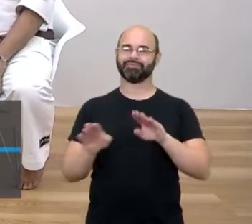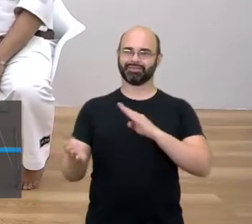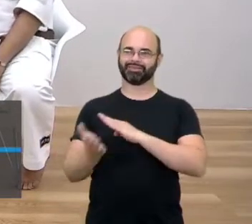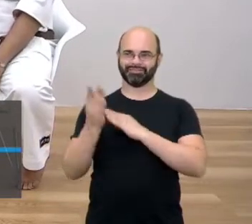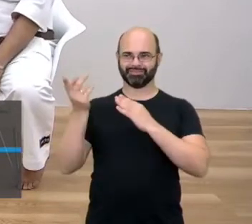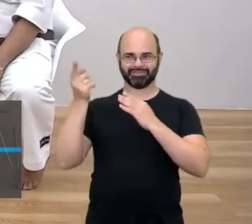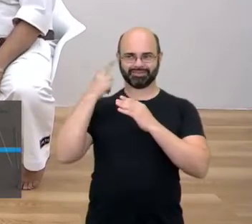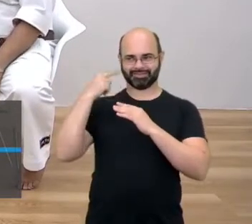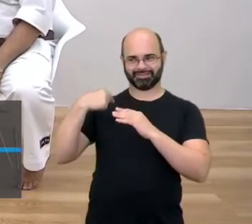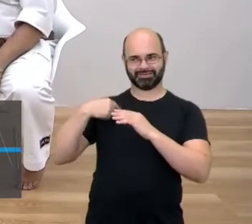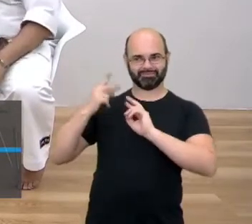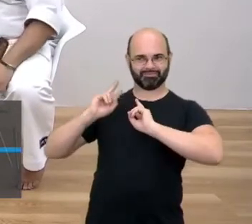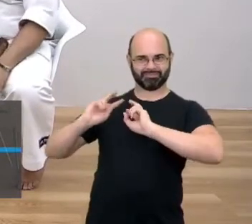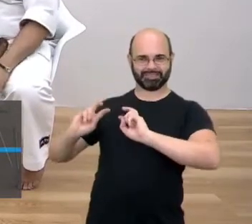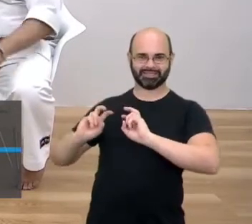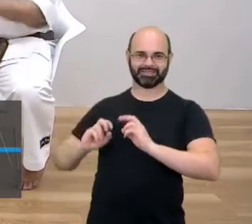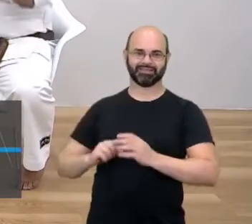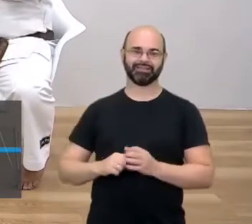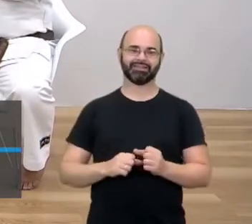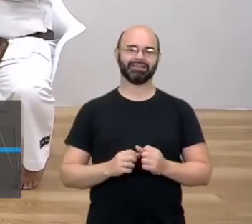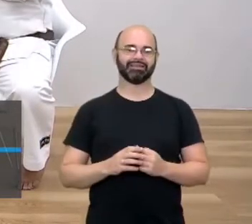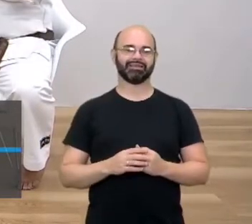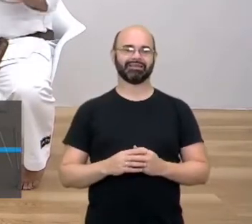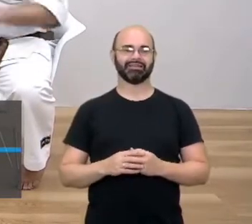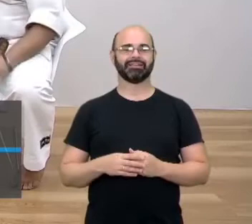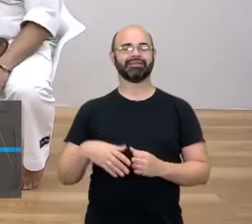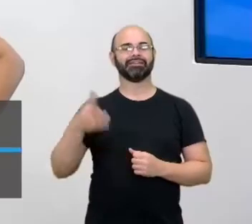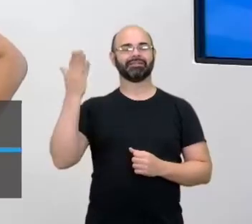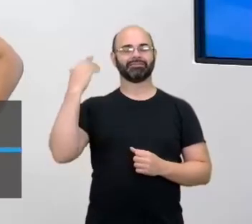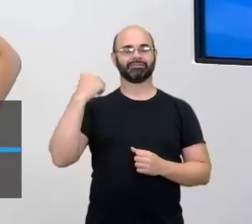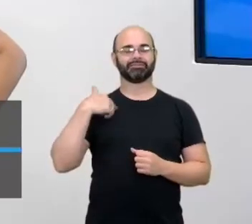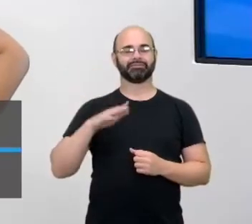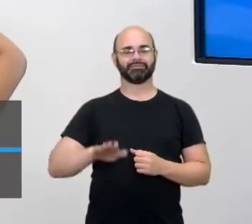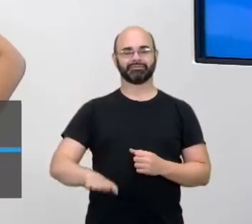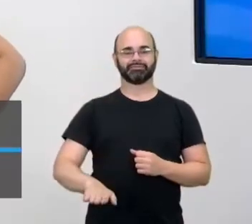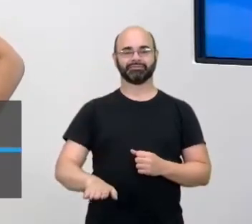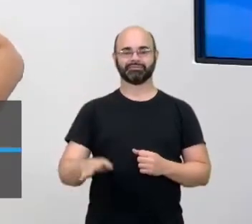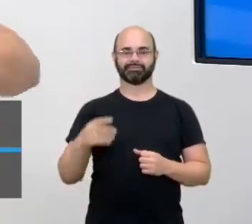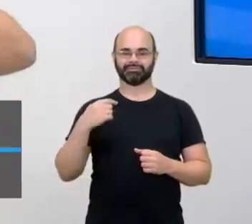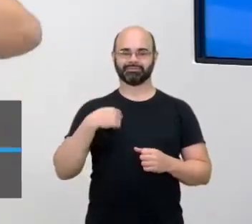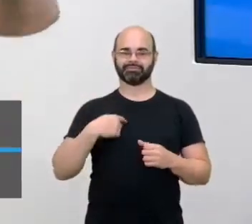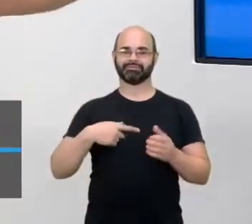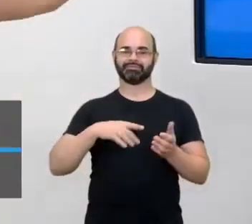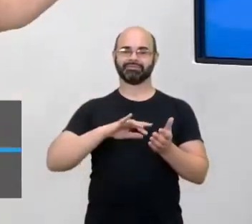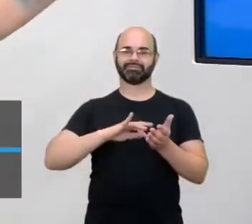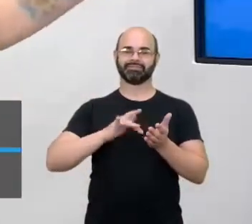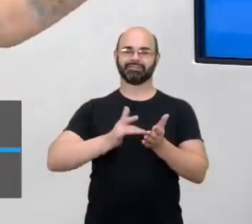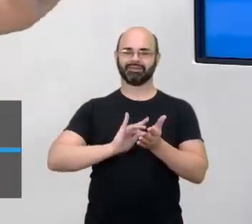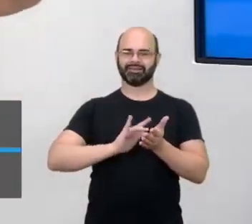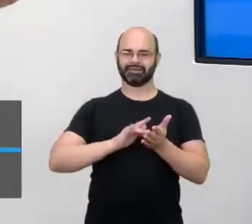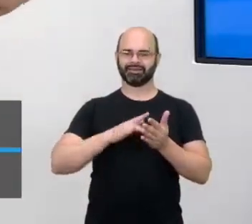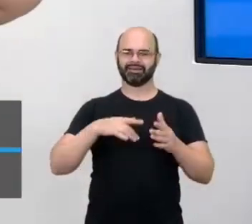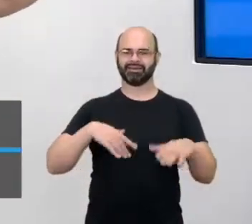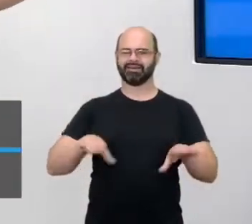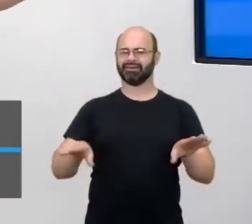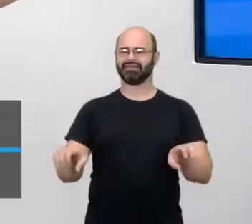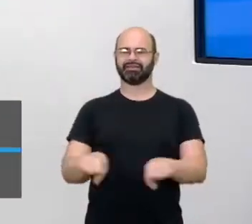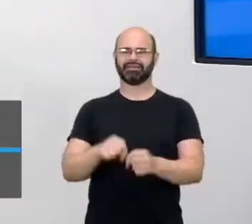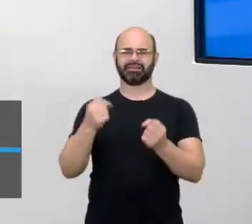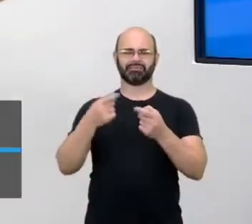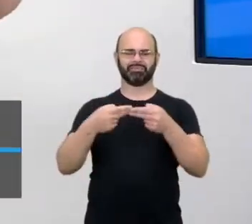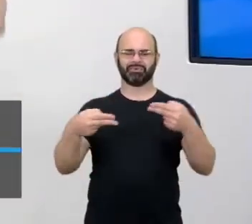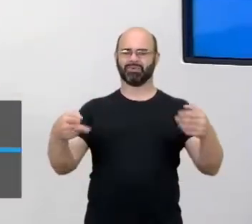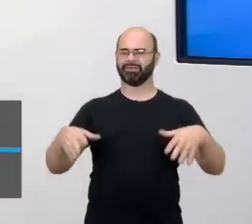Muita calma. Nossa, tá calma demais, né? Vou contar. Teve um dia que o Bruno tava lá em casa e eu quis mostrar as minhas habilidades de balé. Quebrei, bati a mesa, fiz...